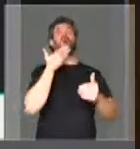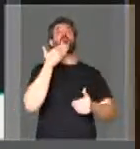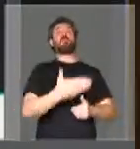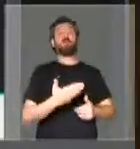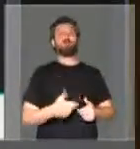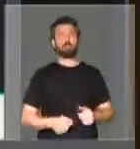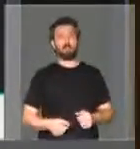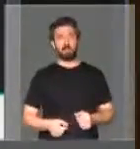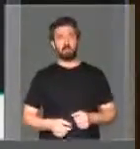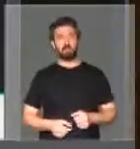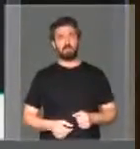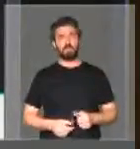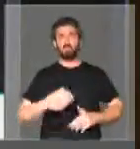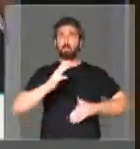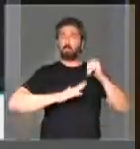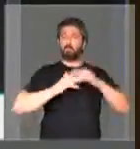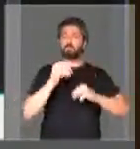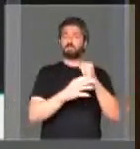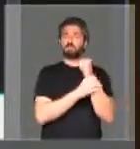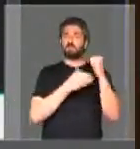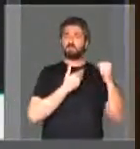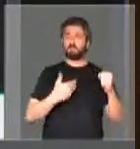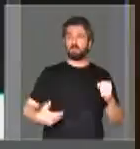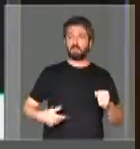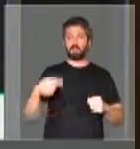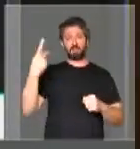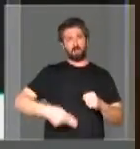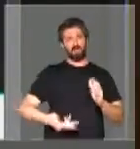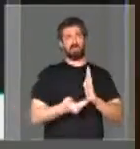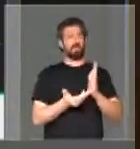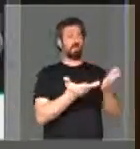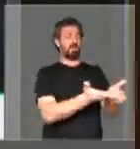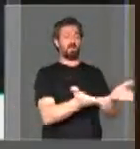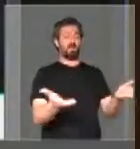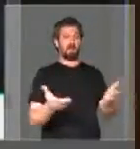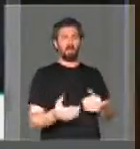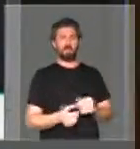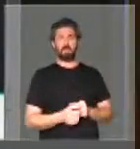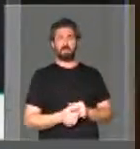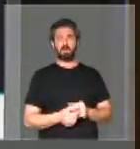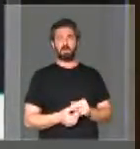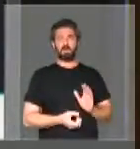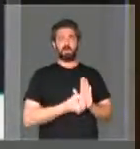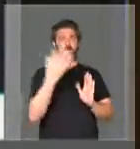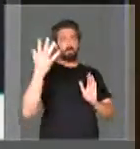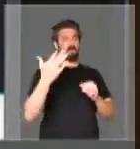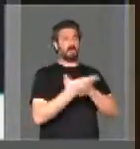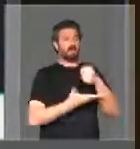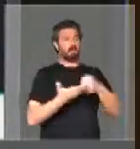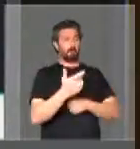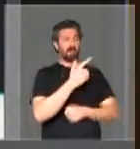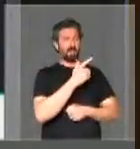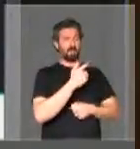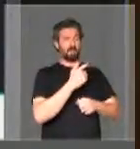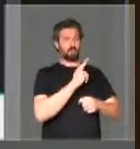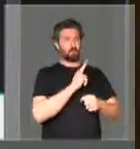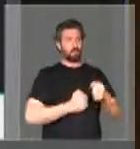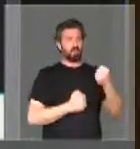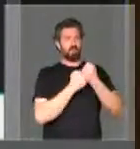um apelo para os profissionais de segurança pública dessa casa, muitos dos quais da base de apoio ao governo.